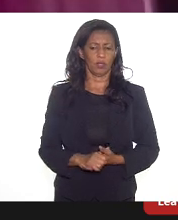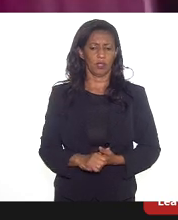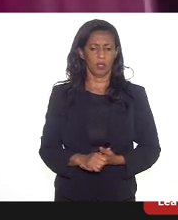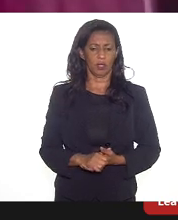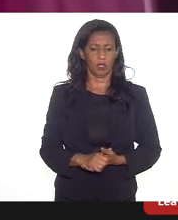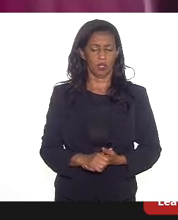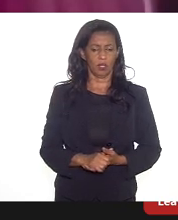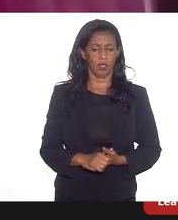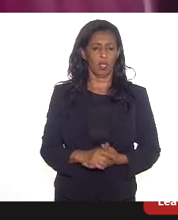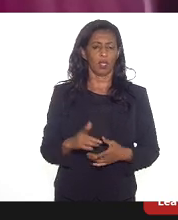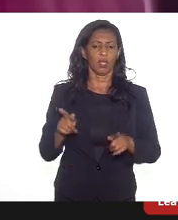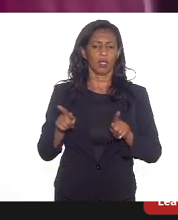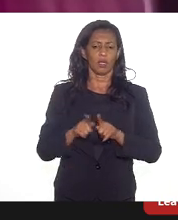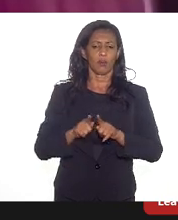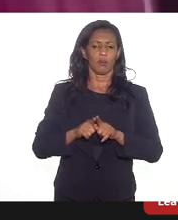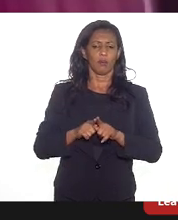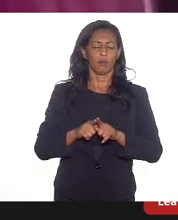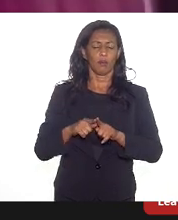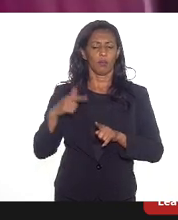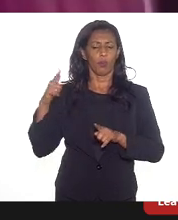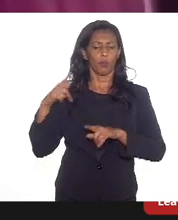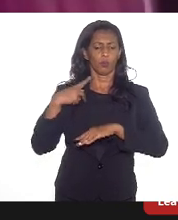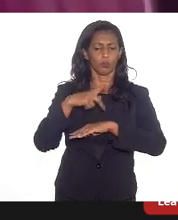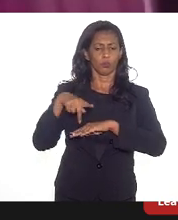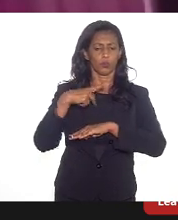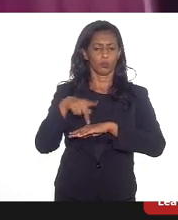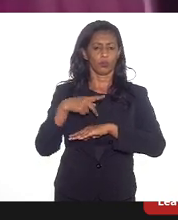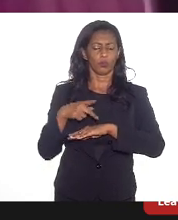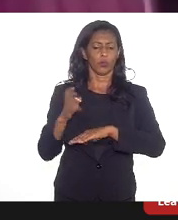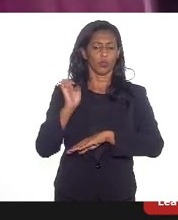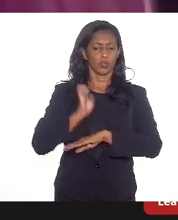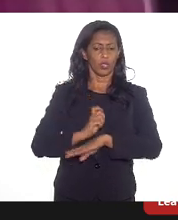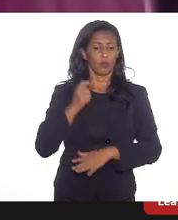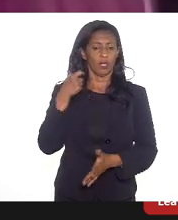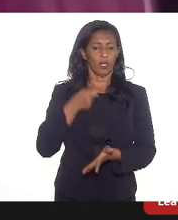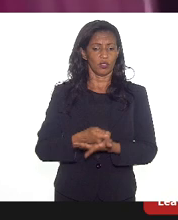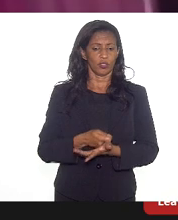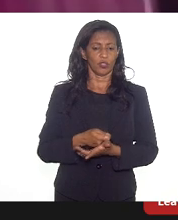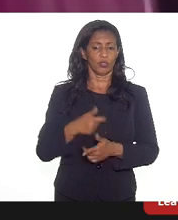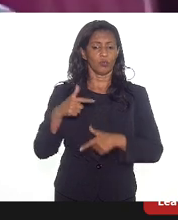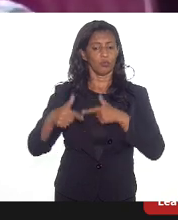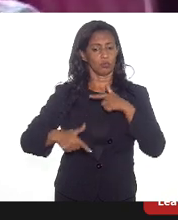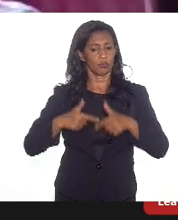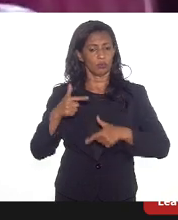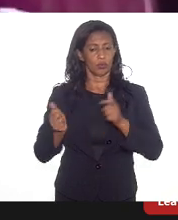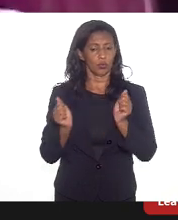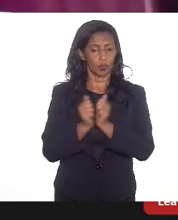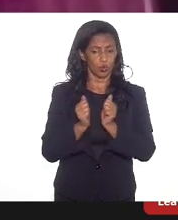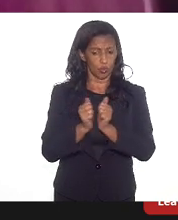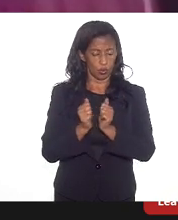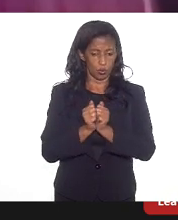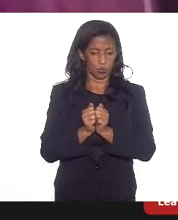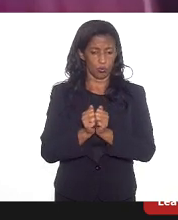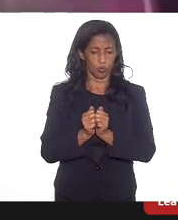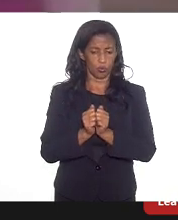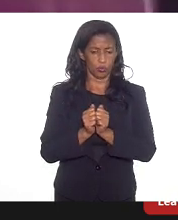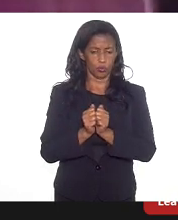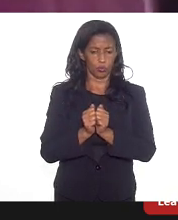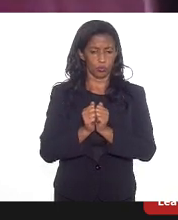em províncias da Argentina, o Estado ser o garantidor de um emprego, no sentido de que, junto com o escopo da